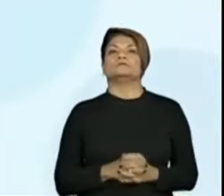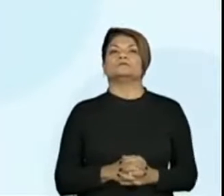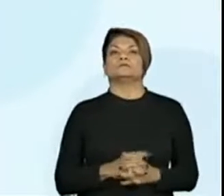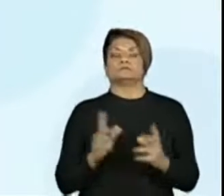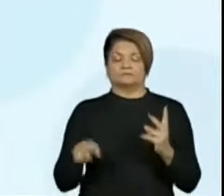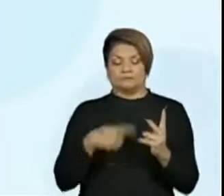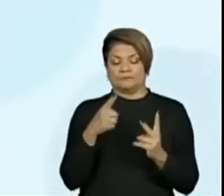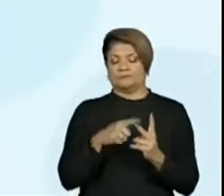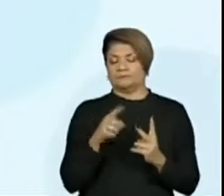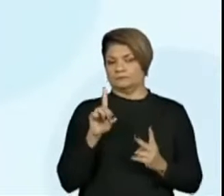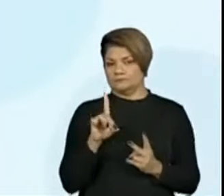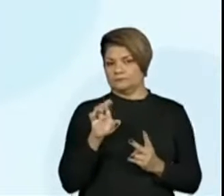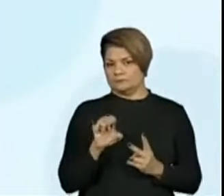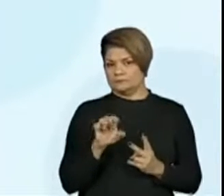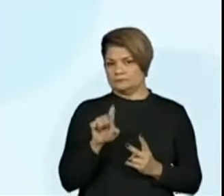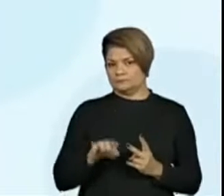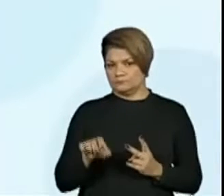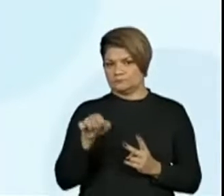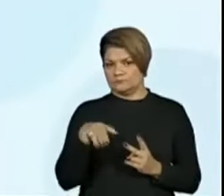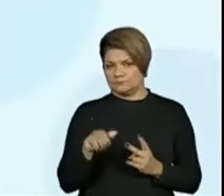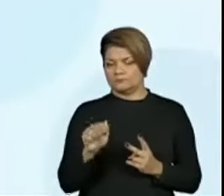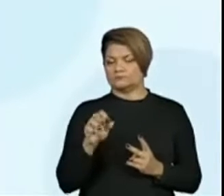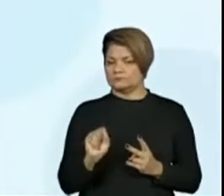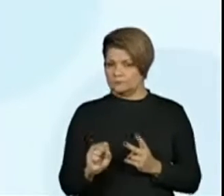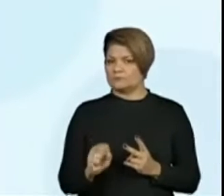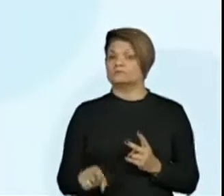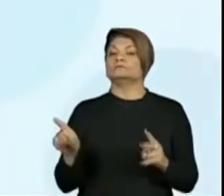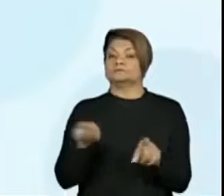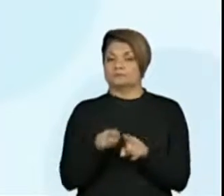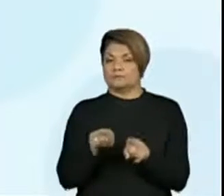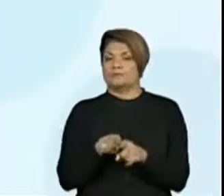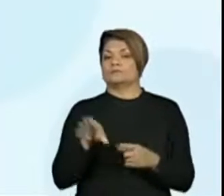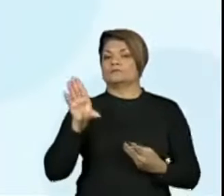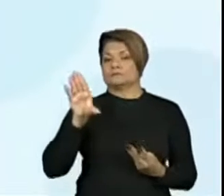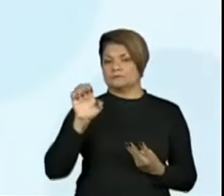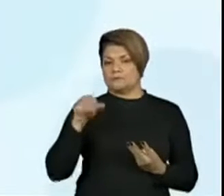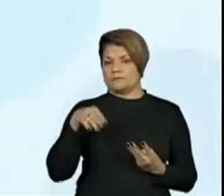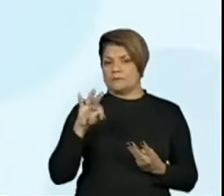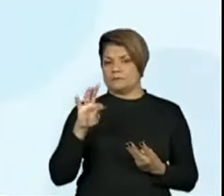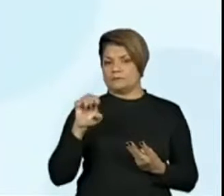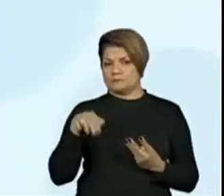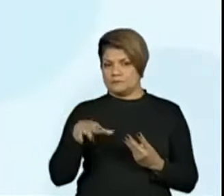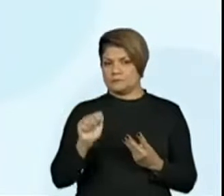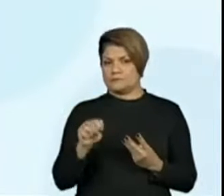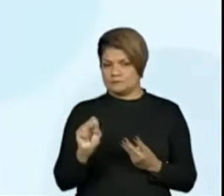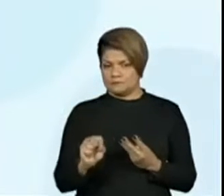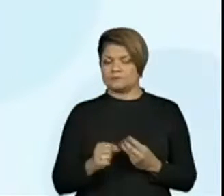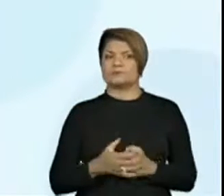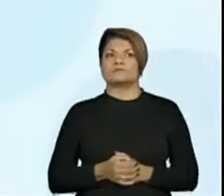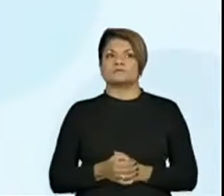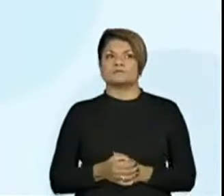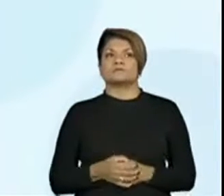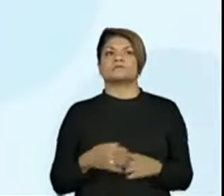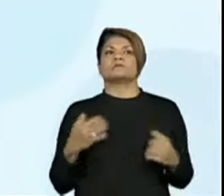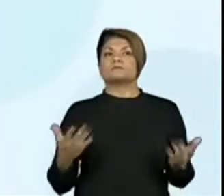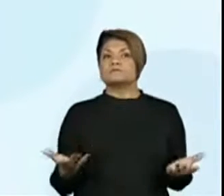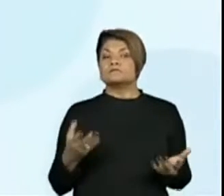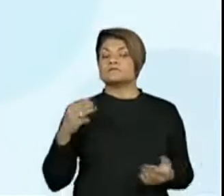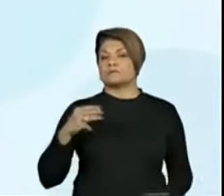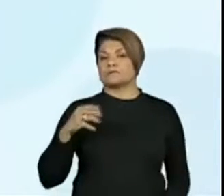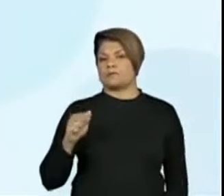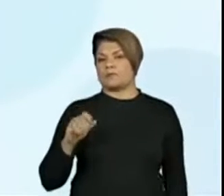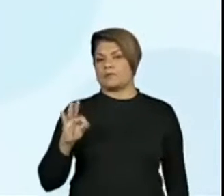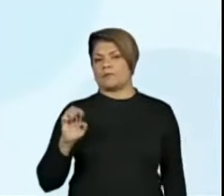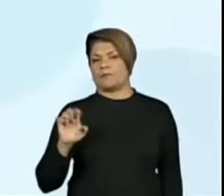dezenas e das centenas. Para o Mateus dizer